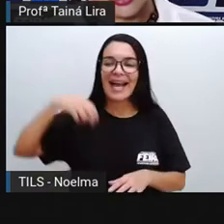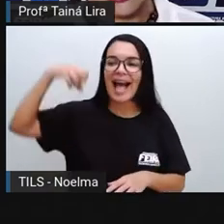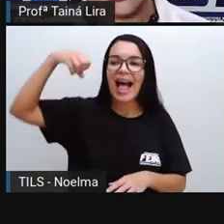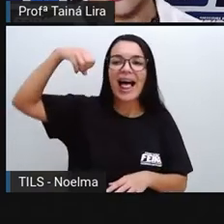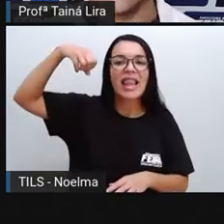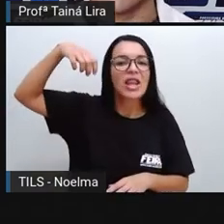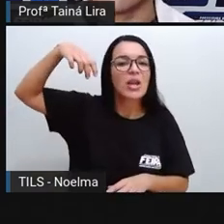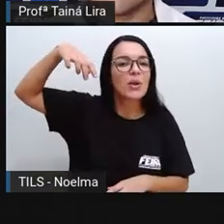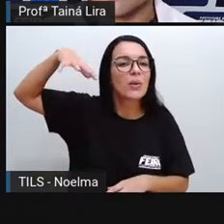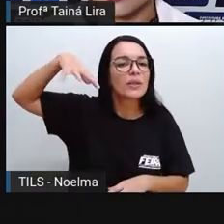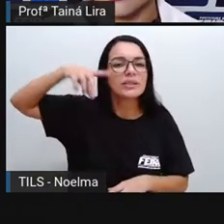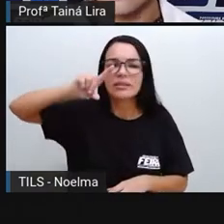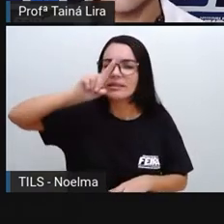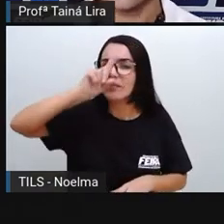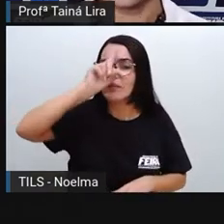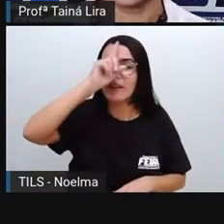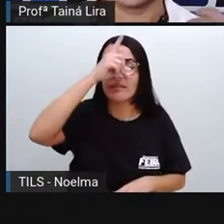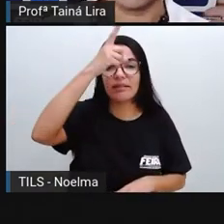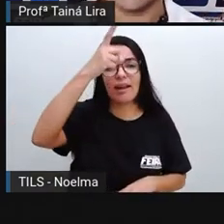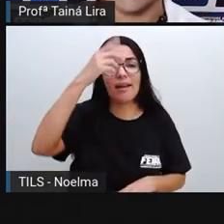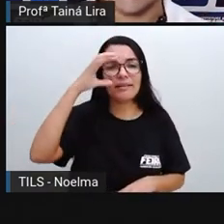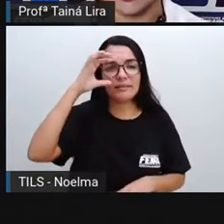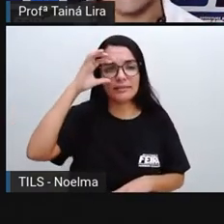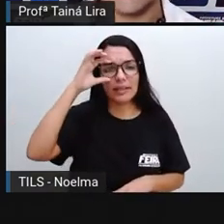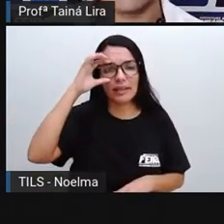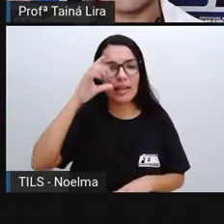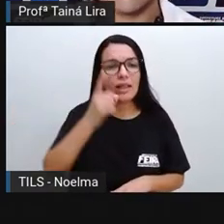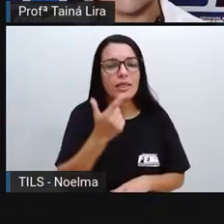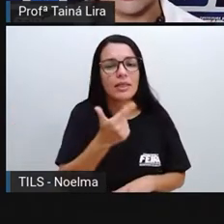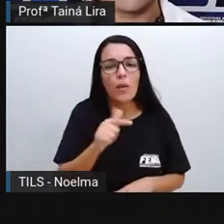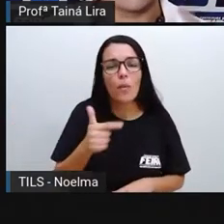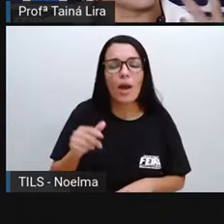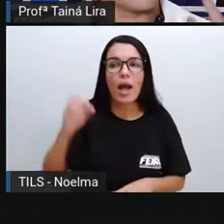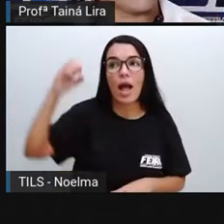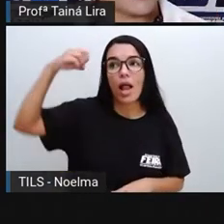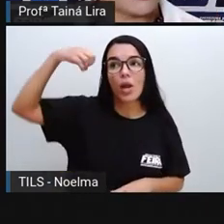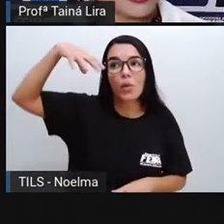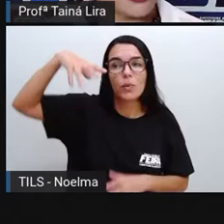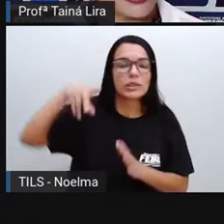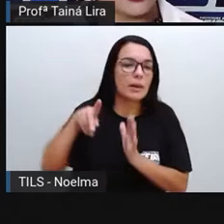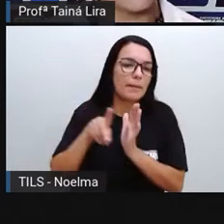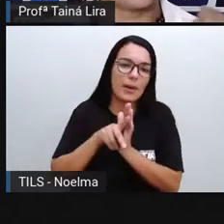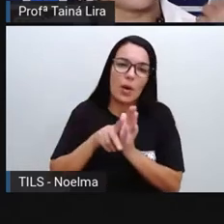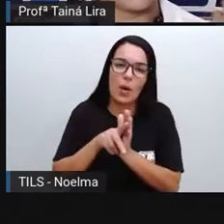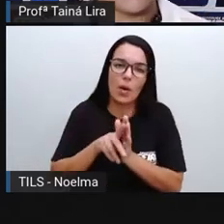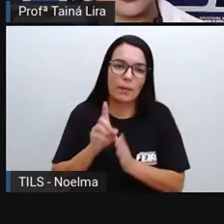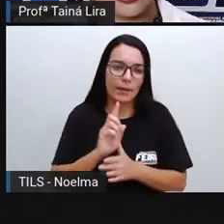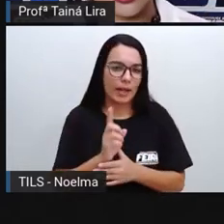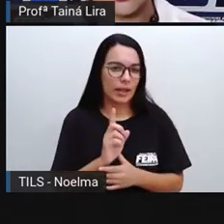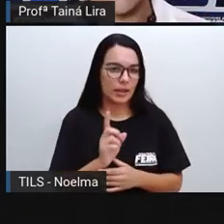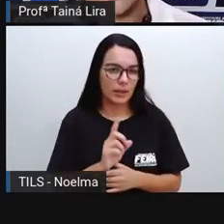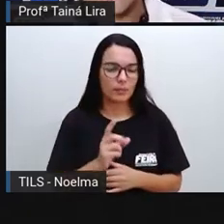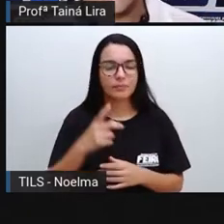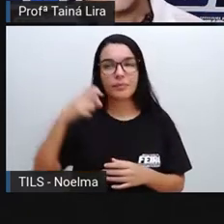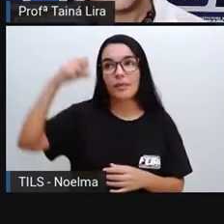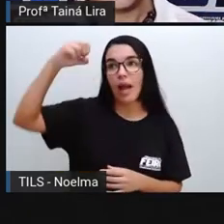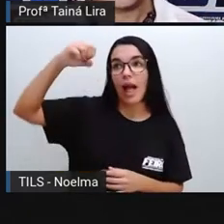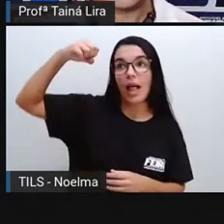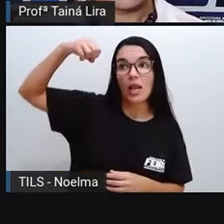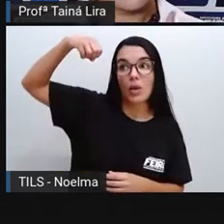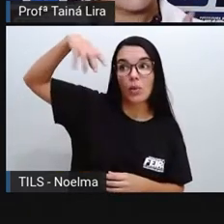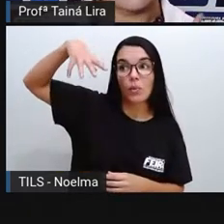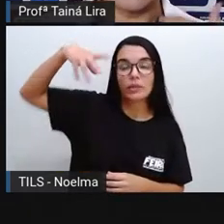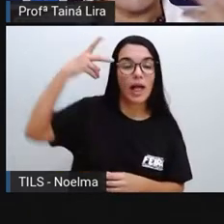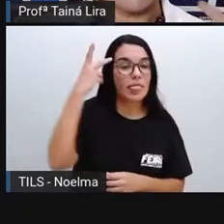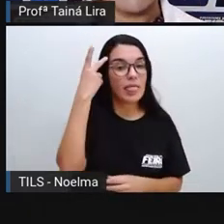Artificial. Nós já vimos, né? O que é uma luz natural, o é uma luz artificial. Mas vamos falar de novo. A luz natural, né? É